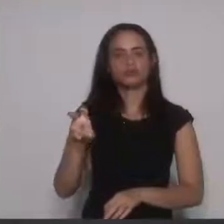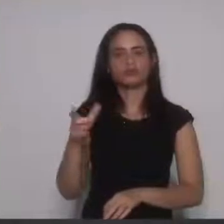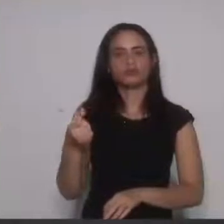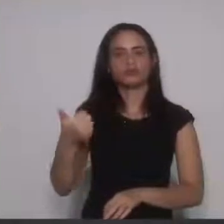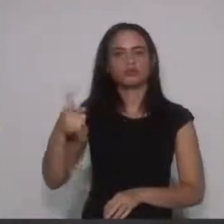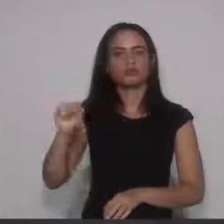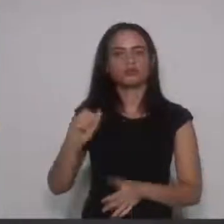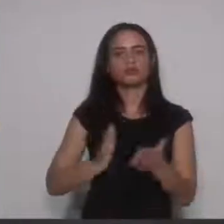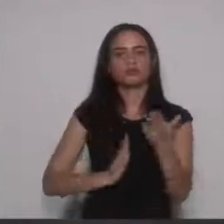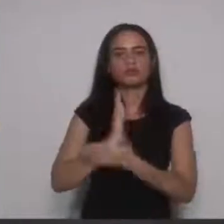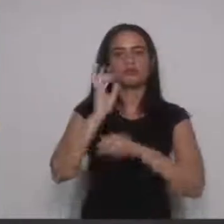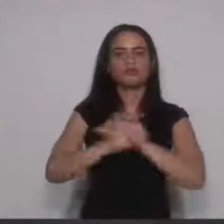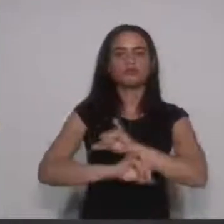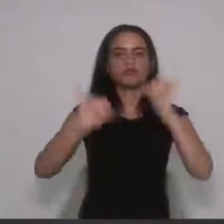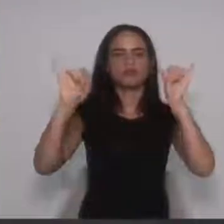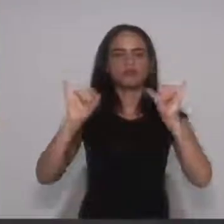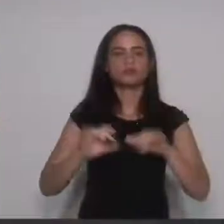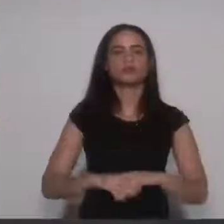por esta casa.